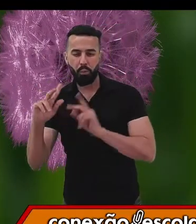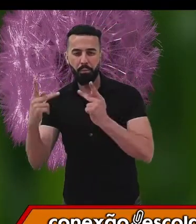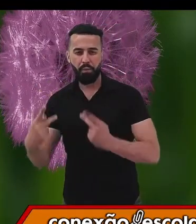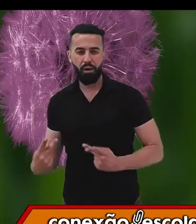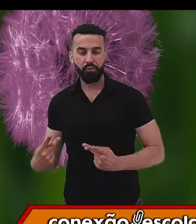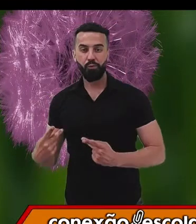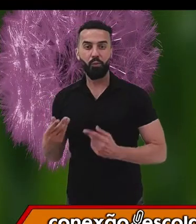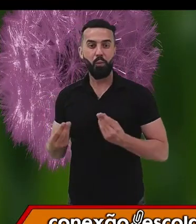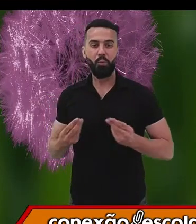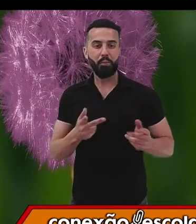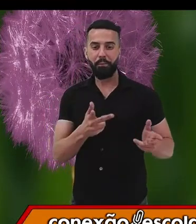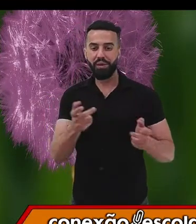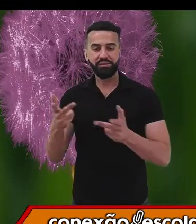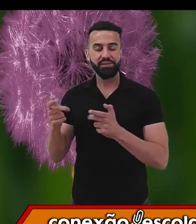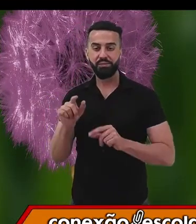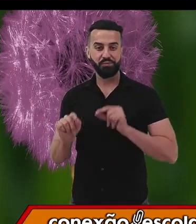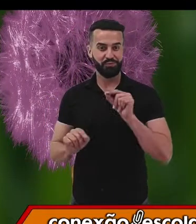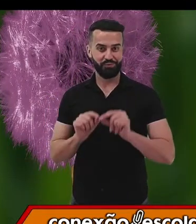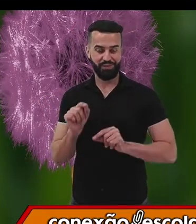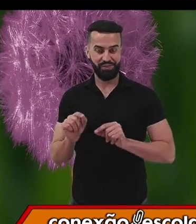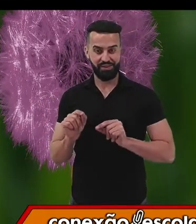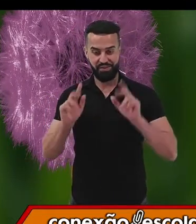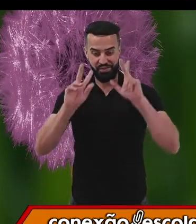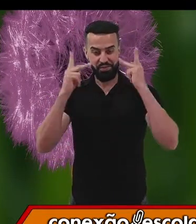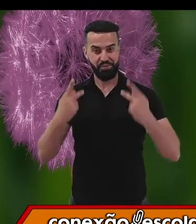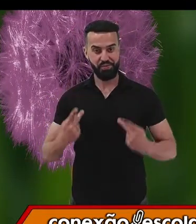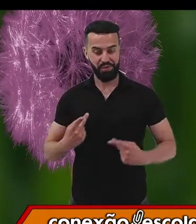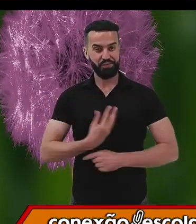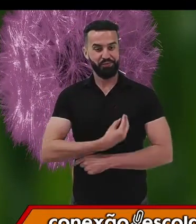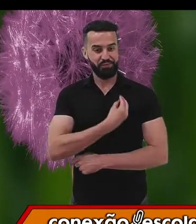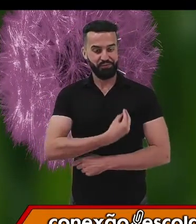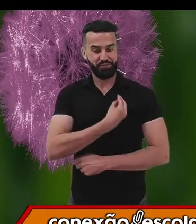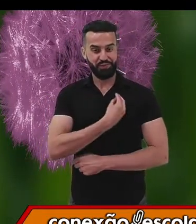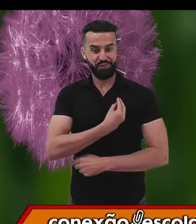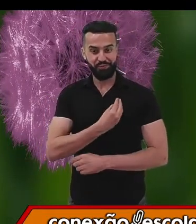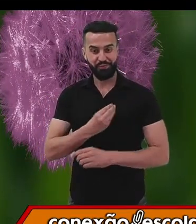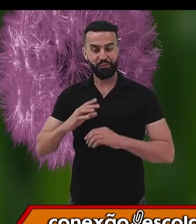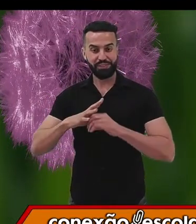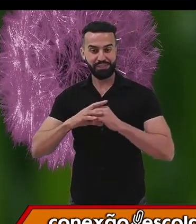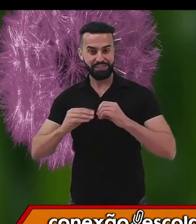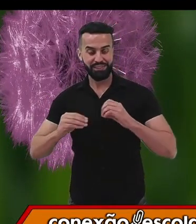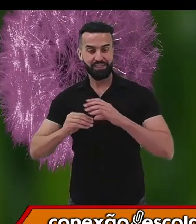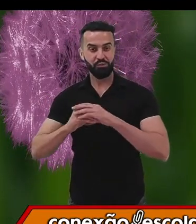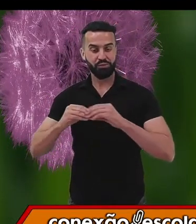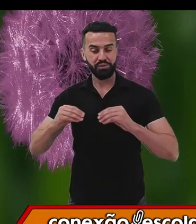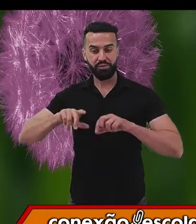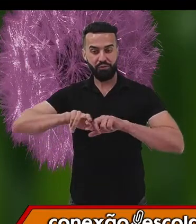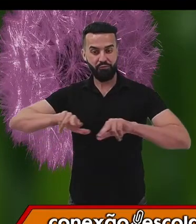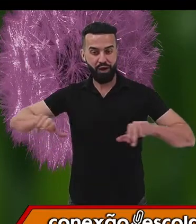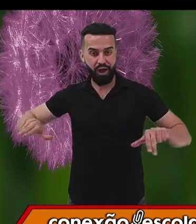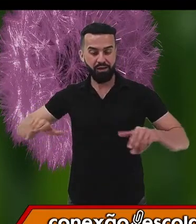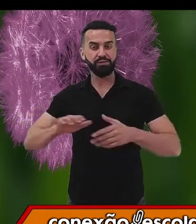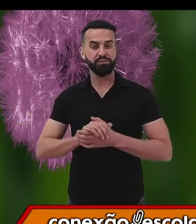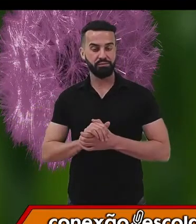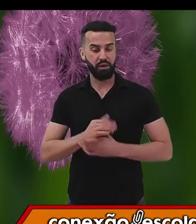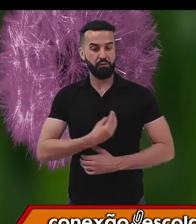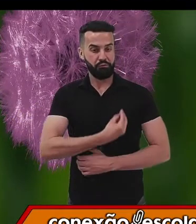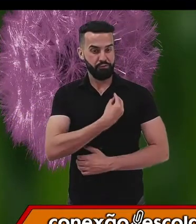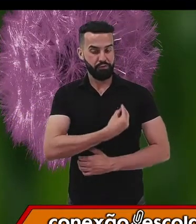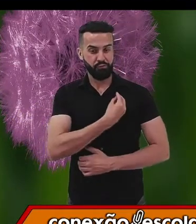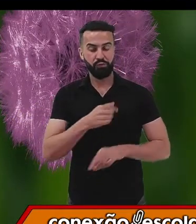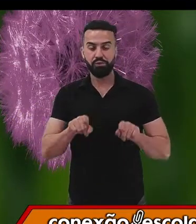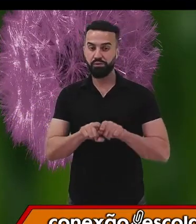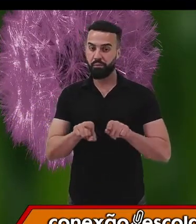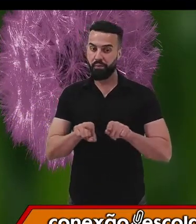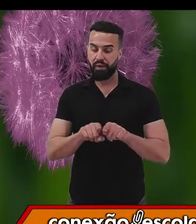vivos são formados por uma ou mais células. Os seres vivos também têm metabolismo. O que esse